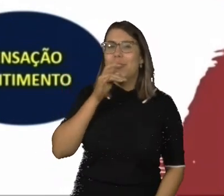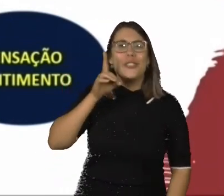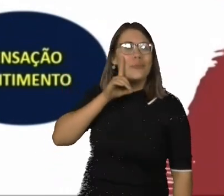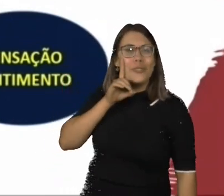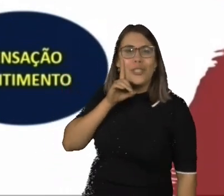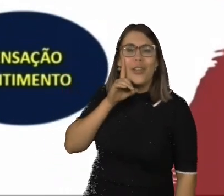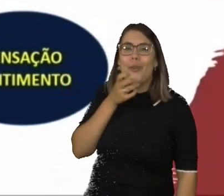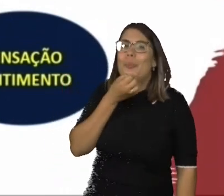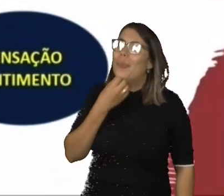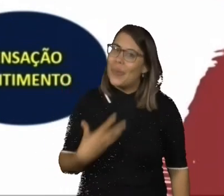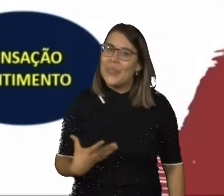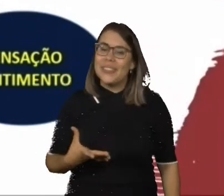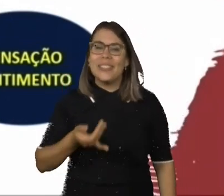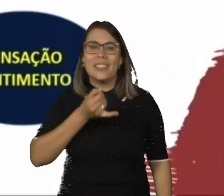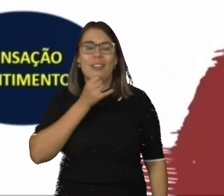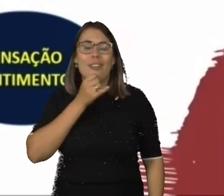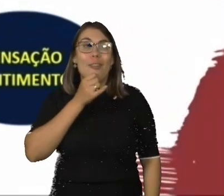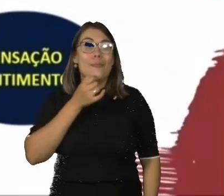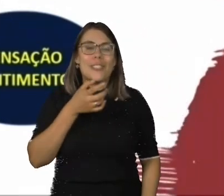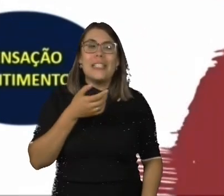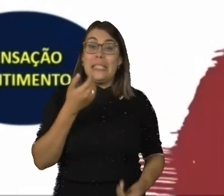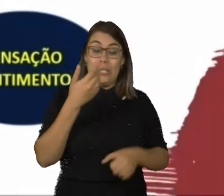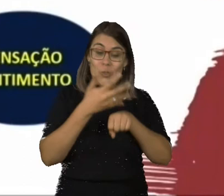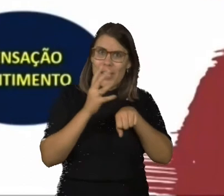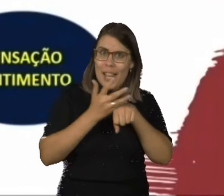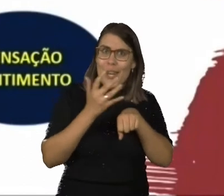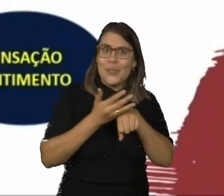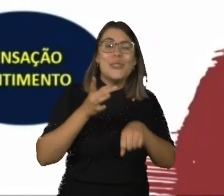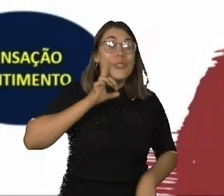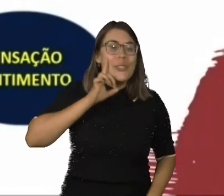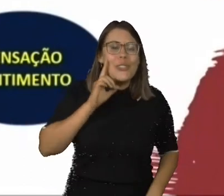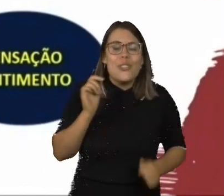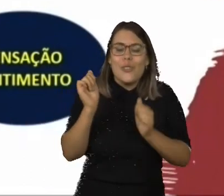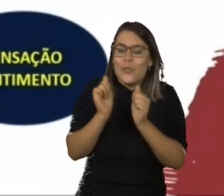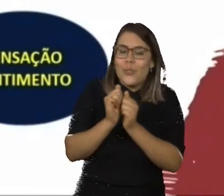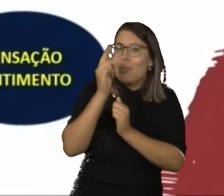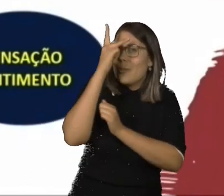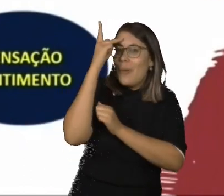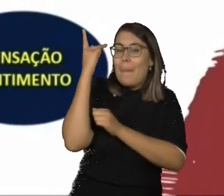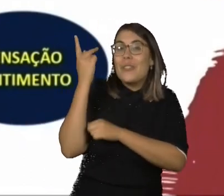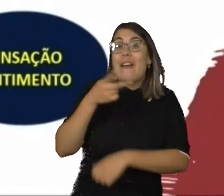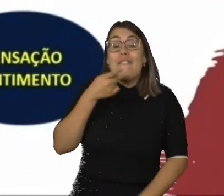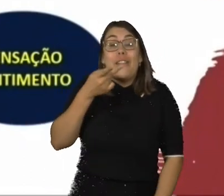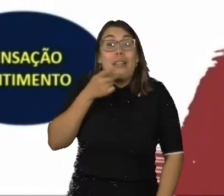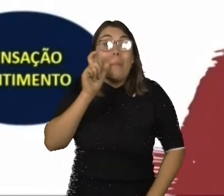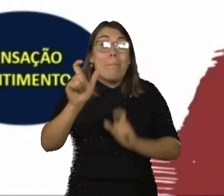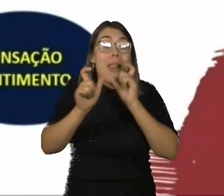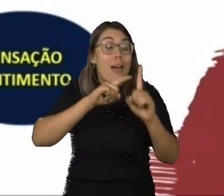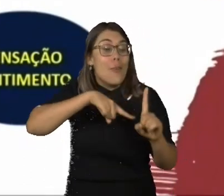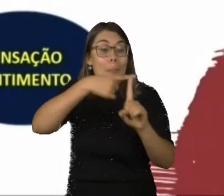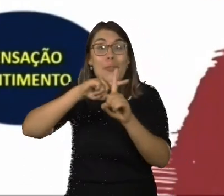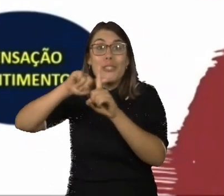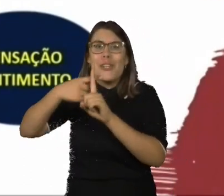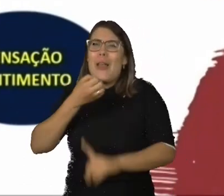boa. Quando eu faço a minha intenção do dia, sempre é algo que eu vou trazer de forma positiva. Quando eu